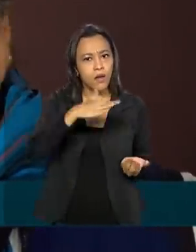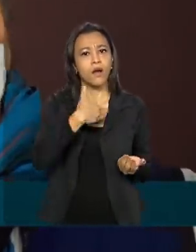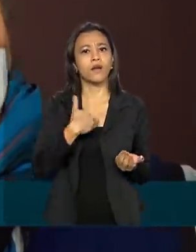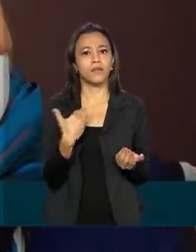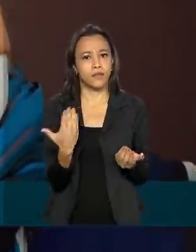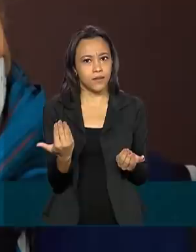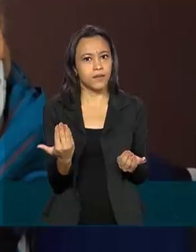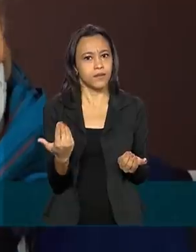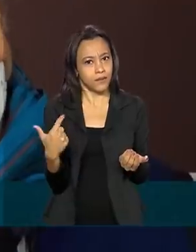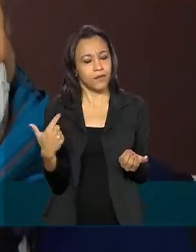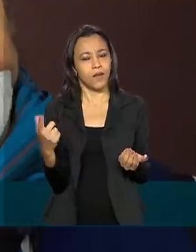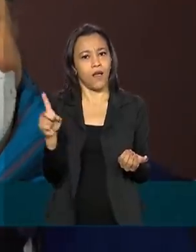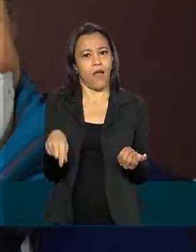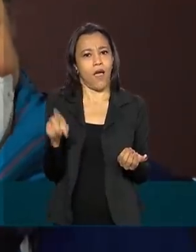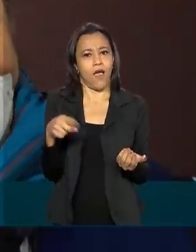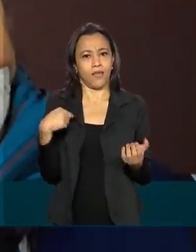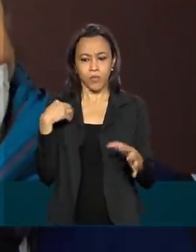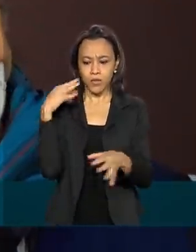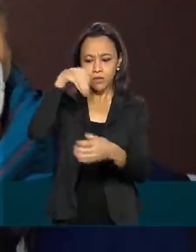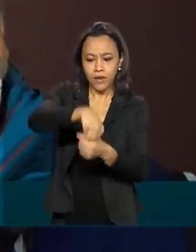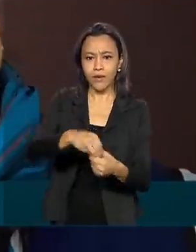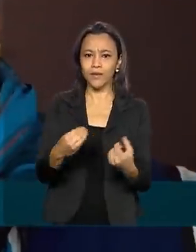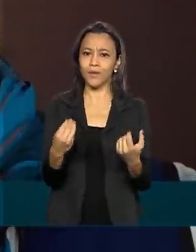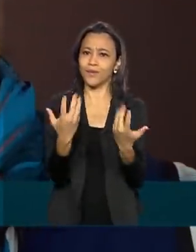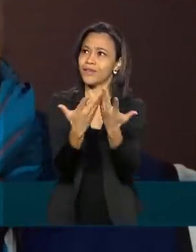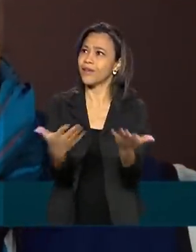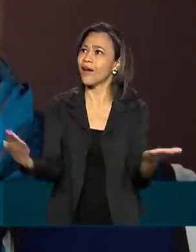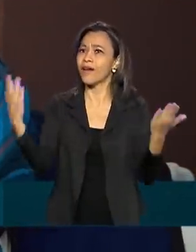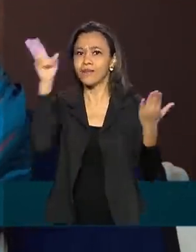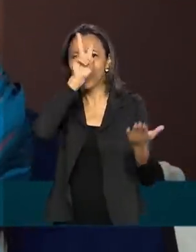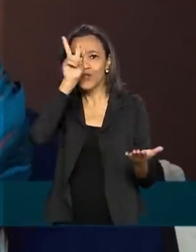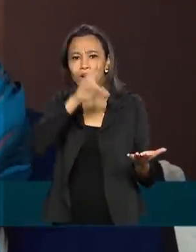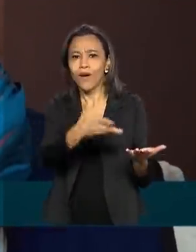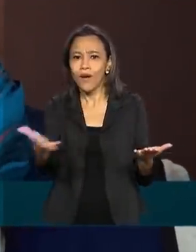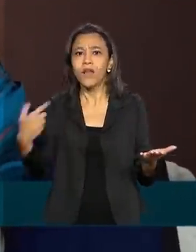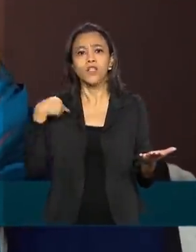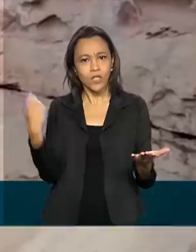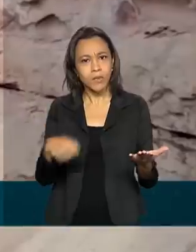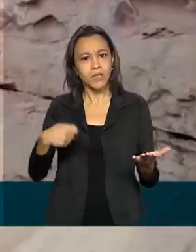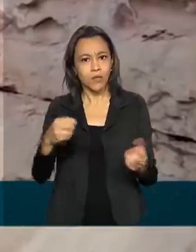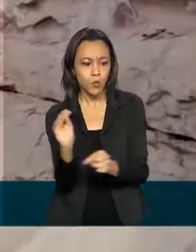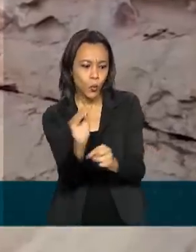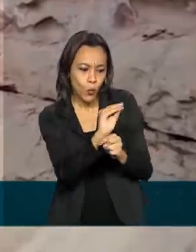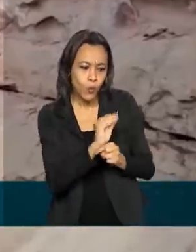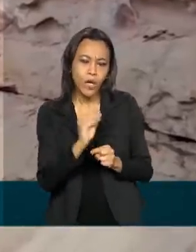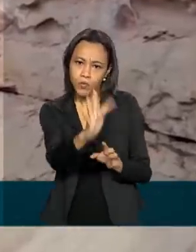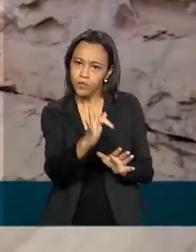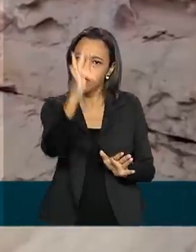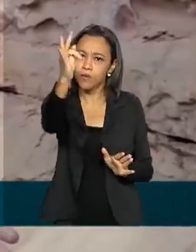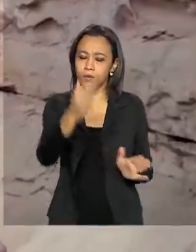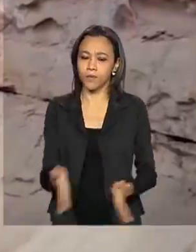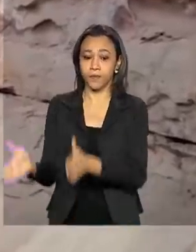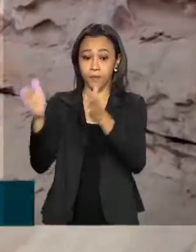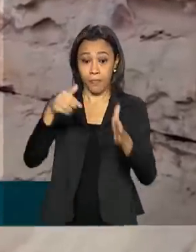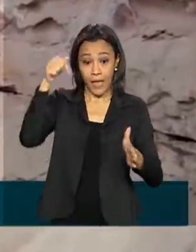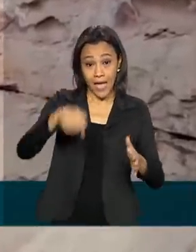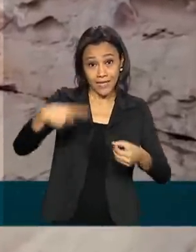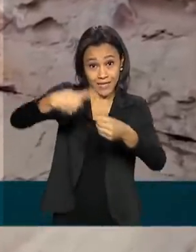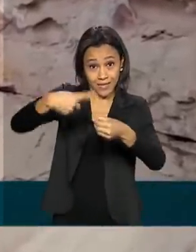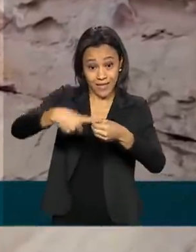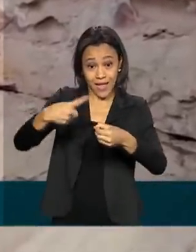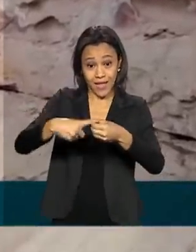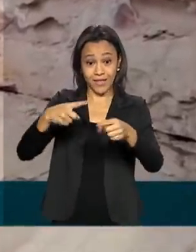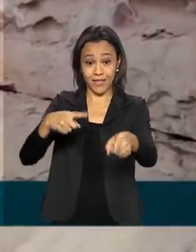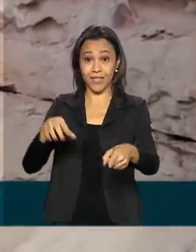que fazemos, na verdade, parte dela e que devemos preservá-la para o futuro. A cidade de São Raimundo Nonato, onde fica o